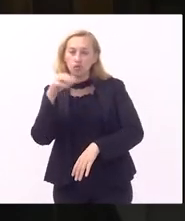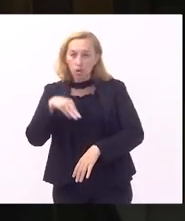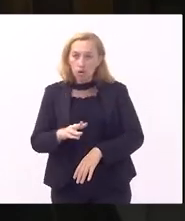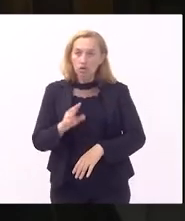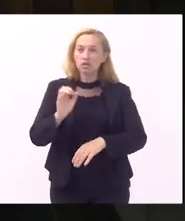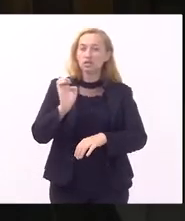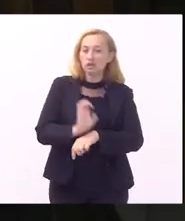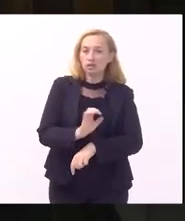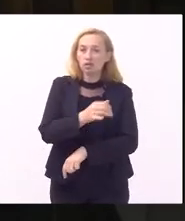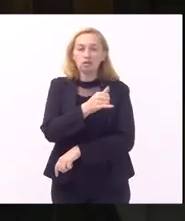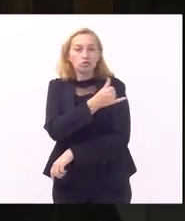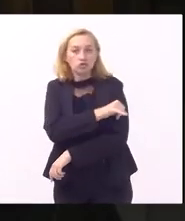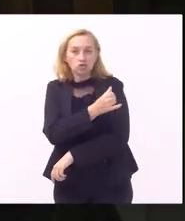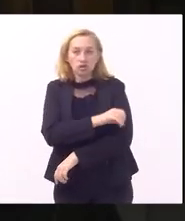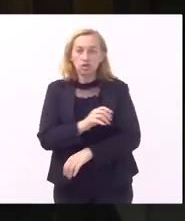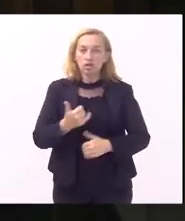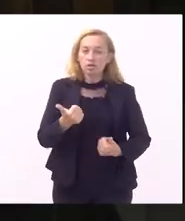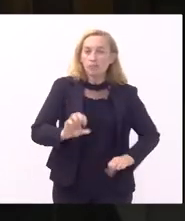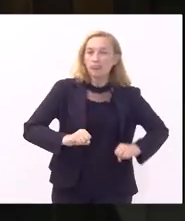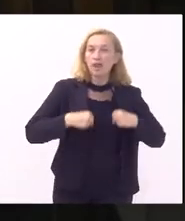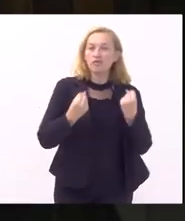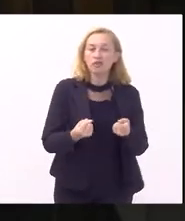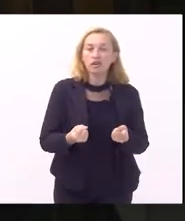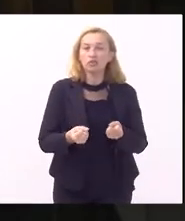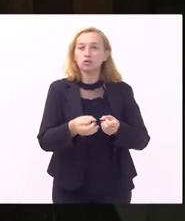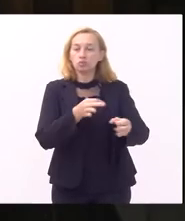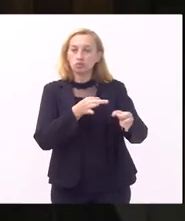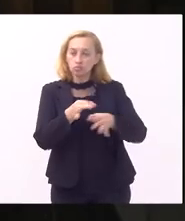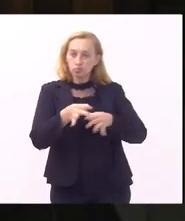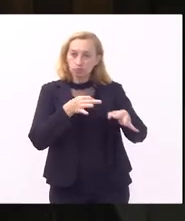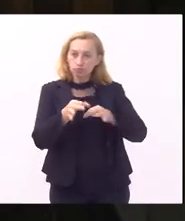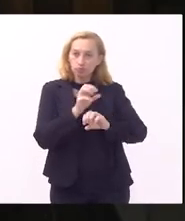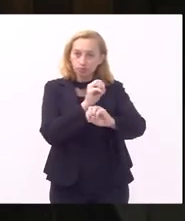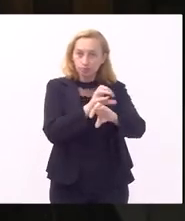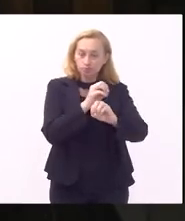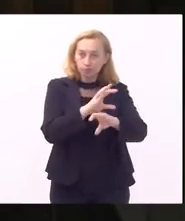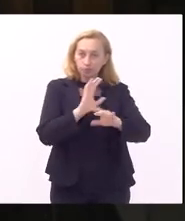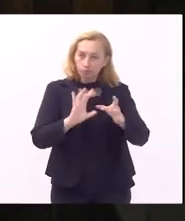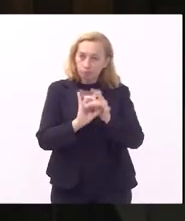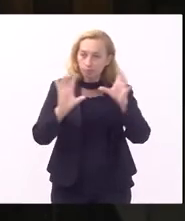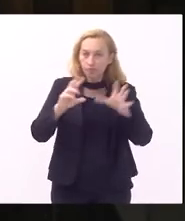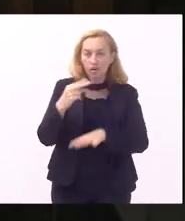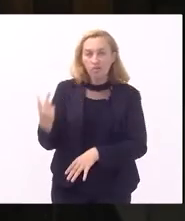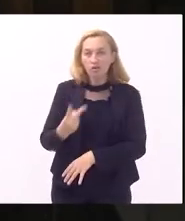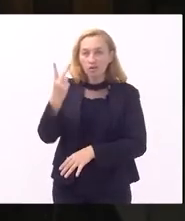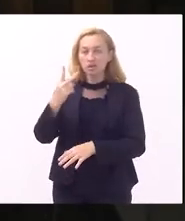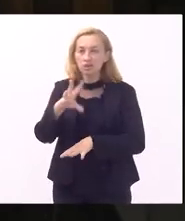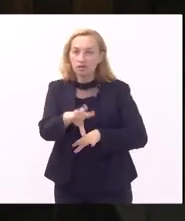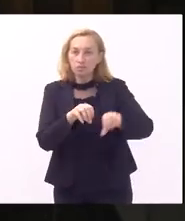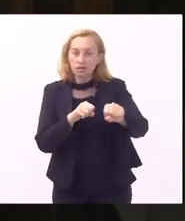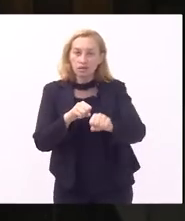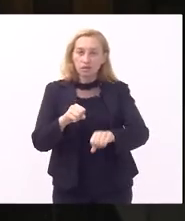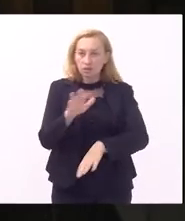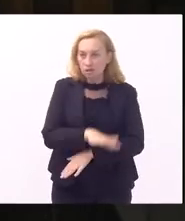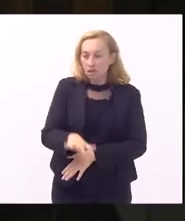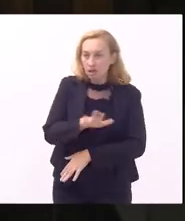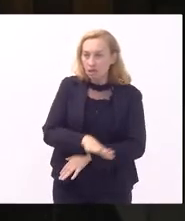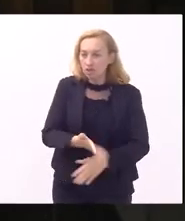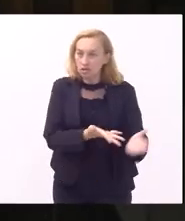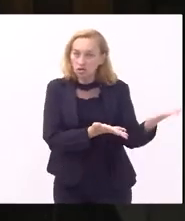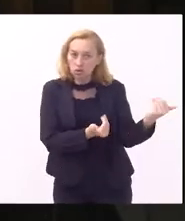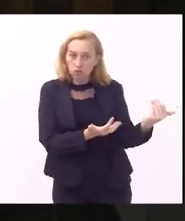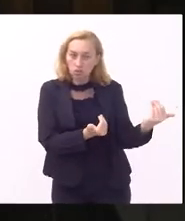um projeto de educação que tem como princípio o exercício da democracia valorizando a formação de crianças jovens e adultos mais